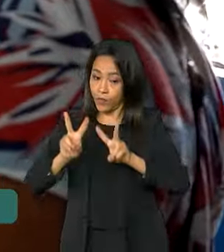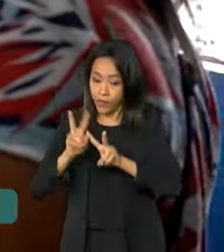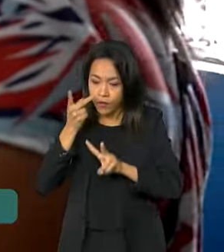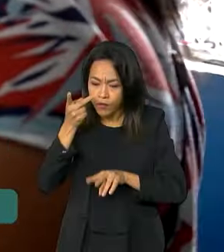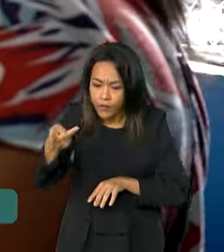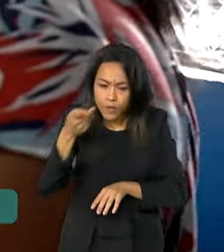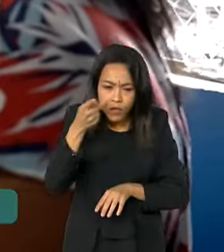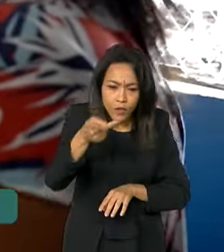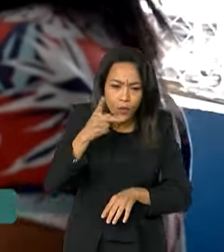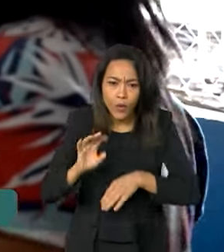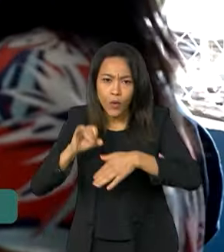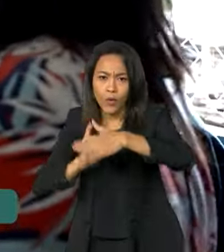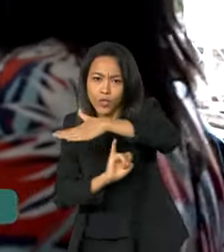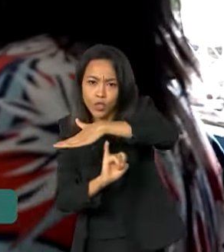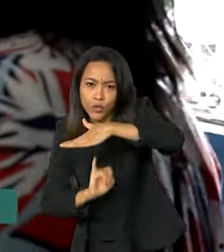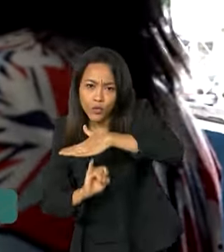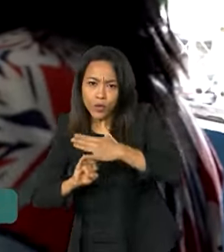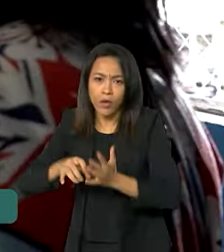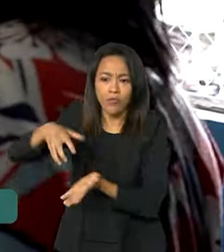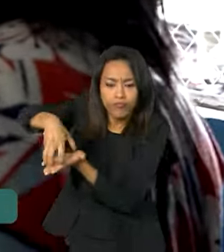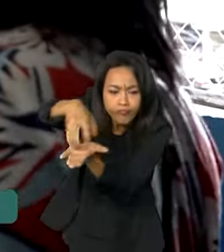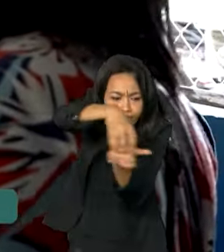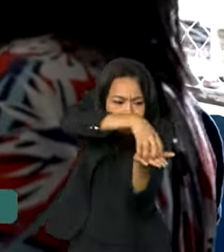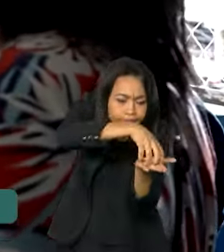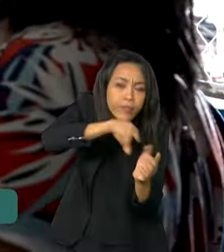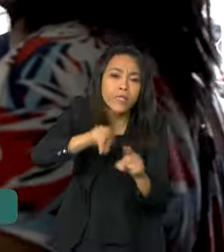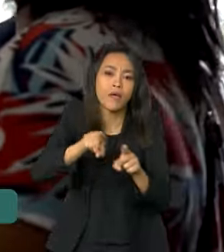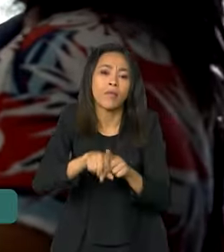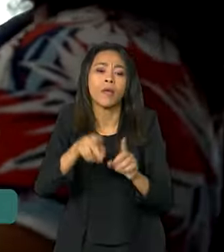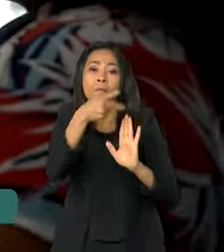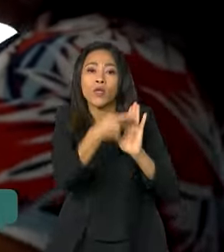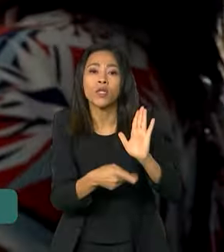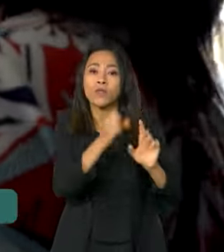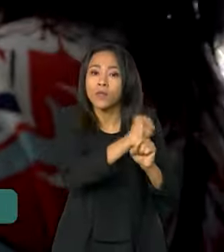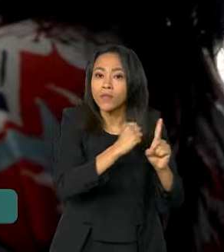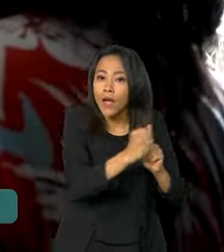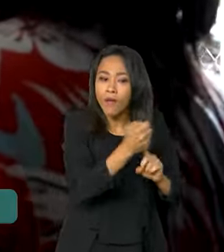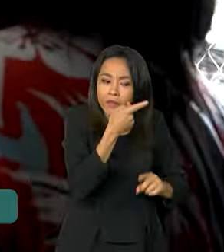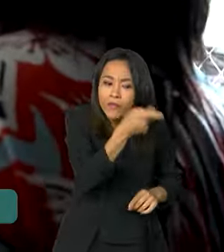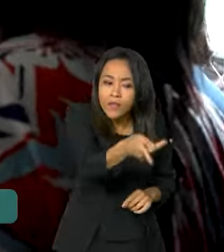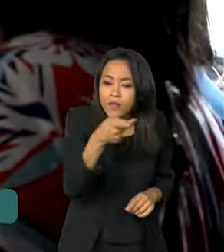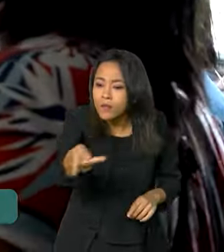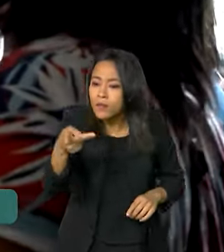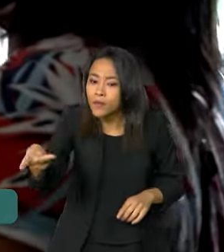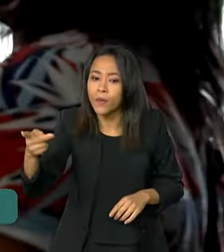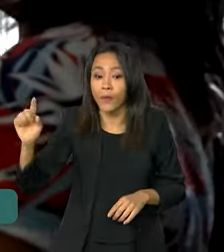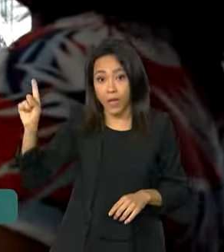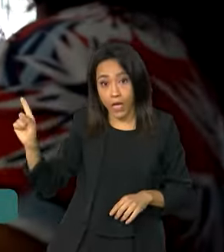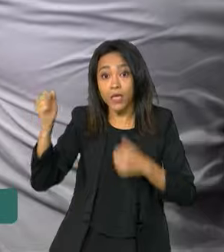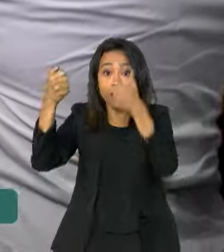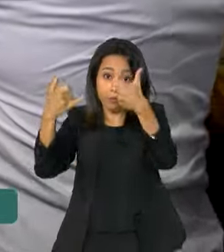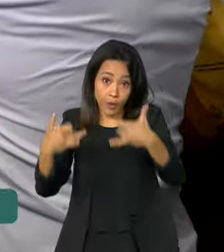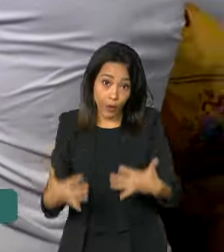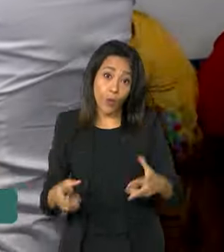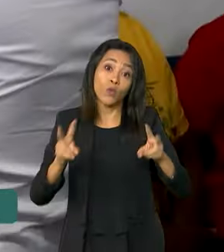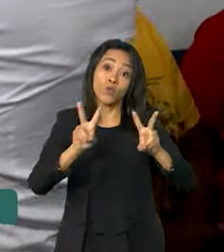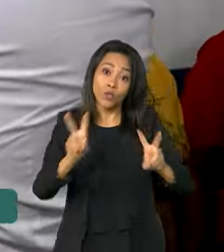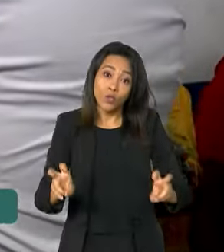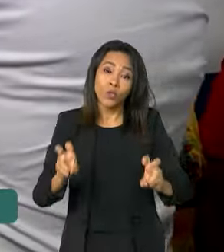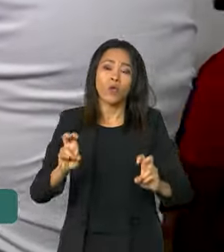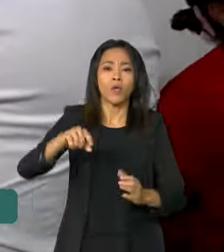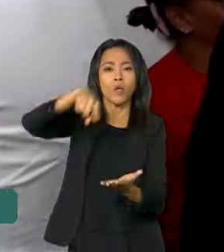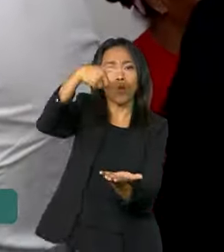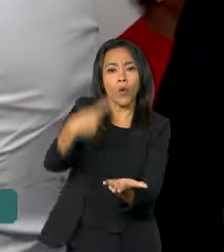sociais dedicados a erradicar a fome no Brasil. Durante a agenda de encontros, o ministro falou sobre a Aliança Global